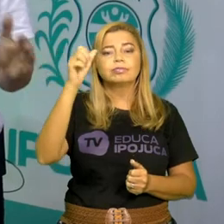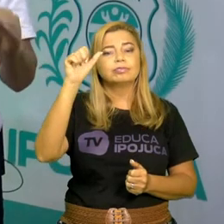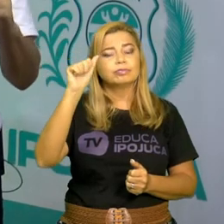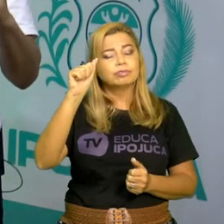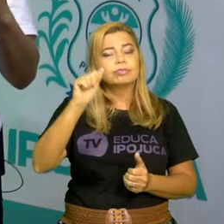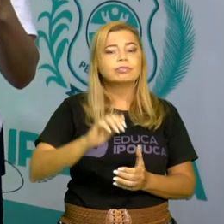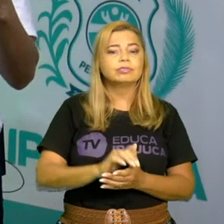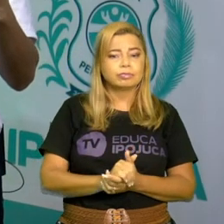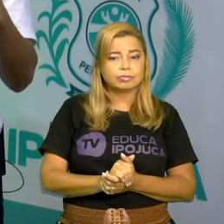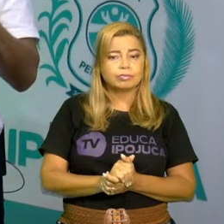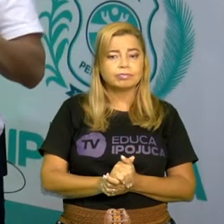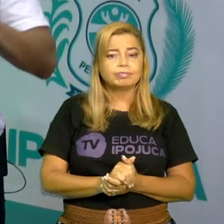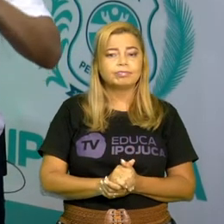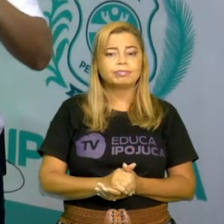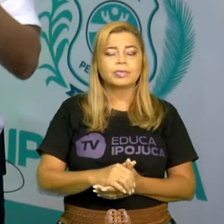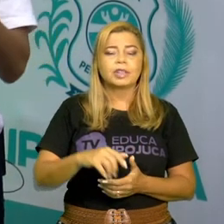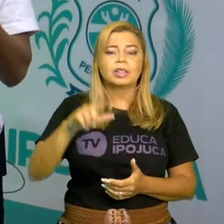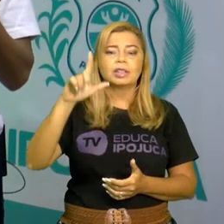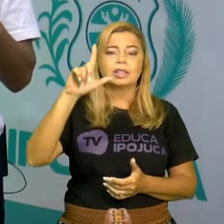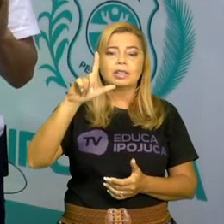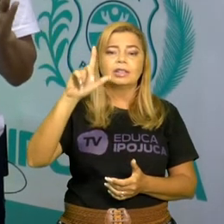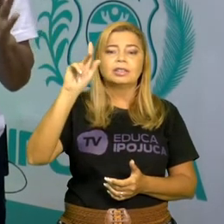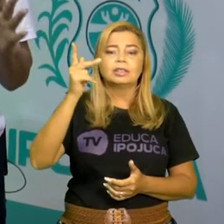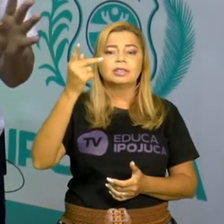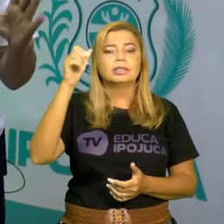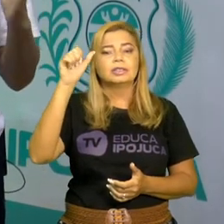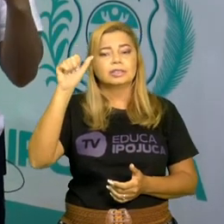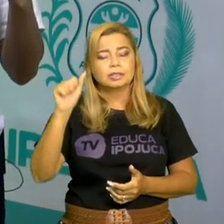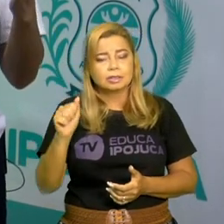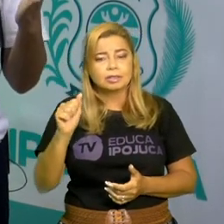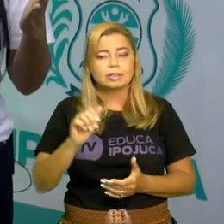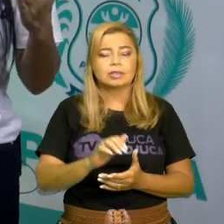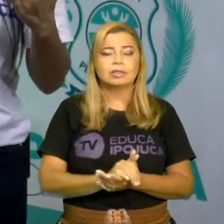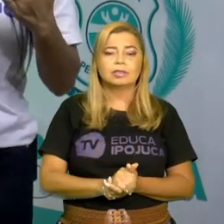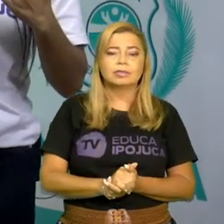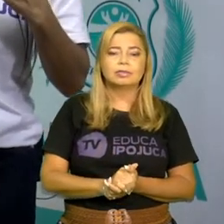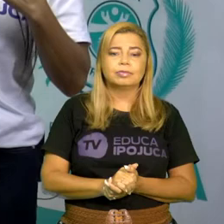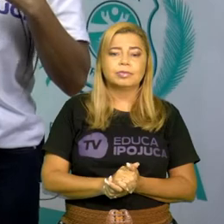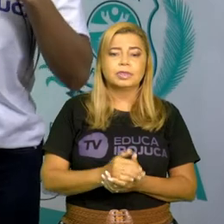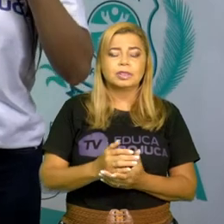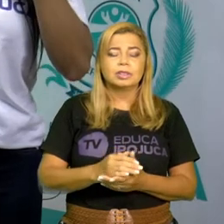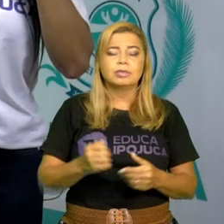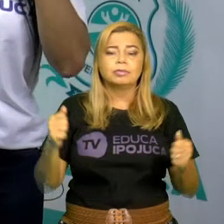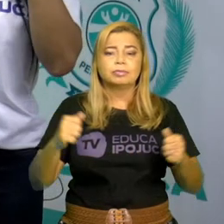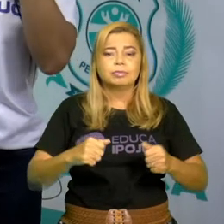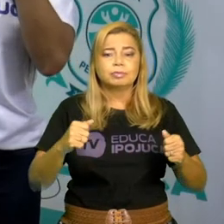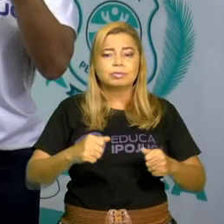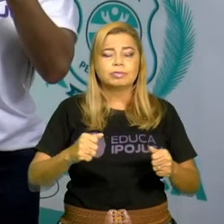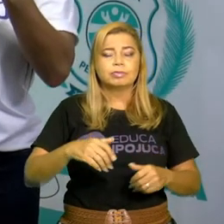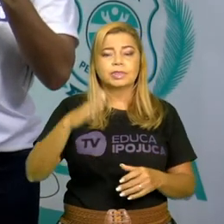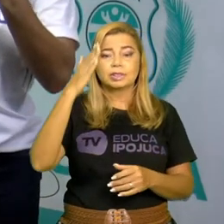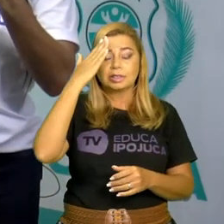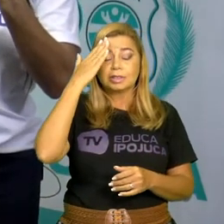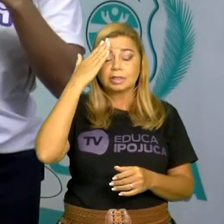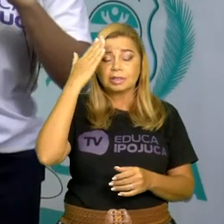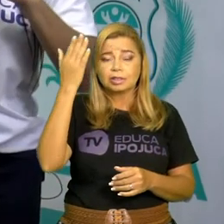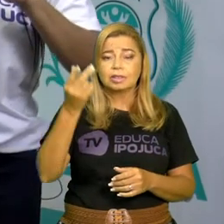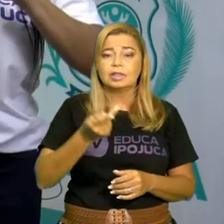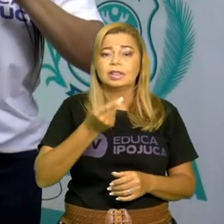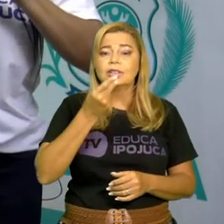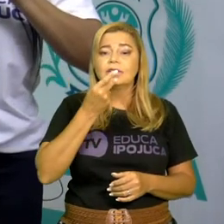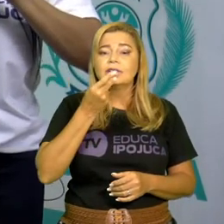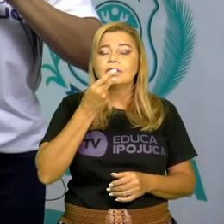Se eu tenho LHÁ, é diferente. Então a gente tem que entender que o som que a gente pronuncia,